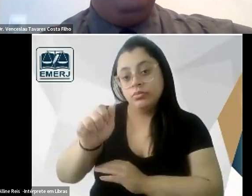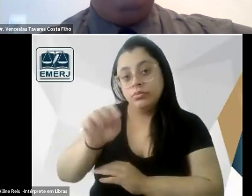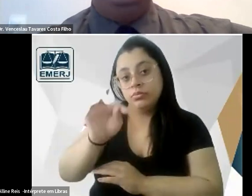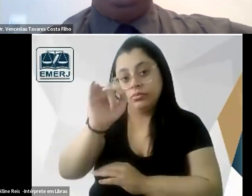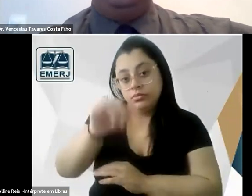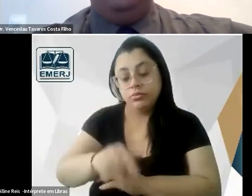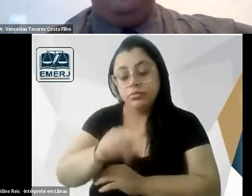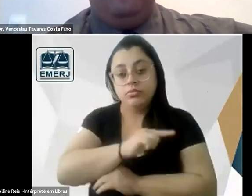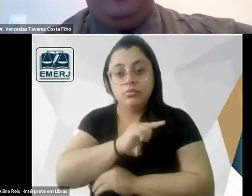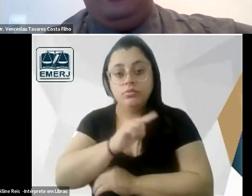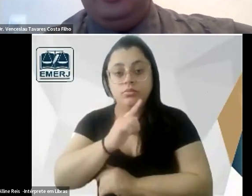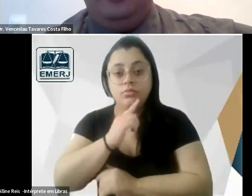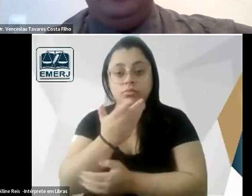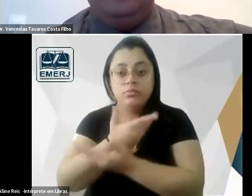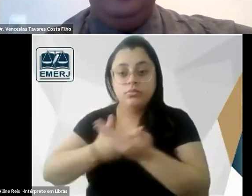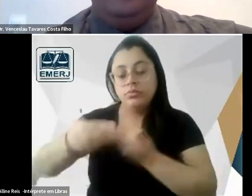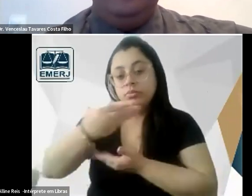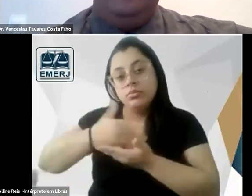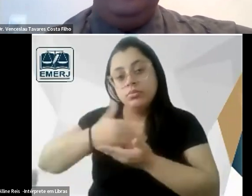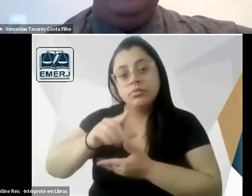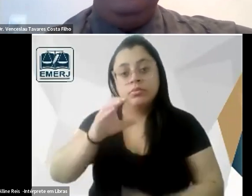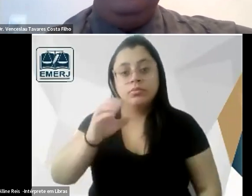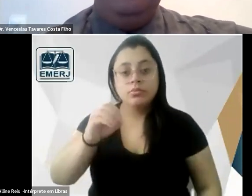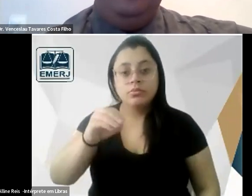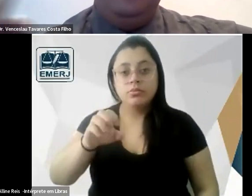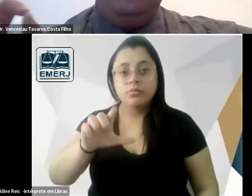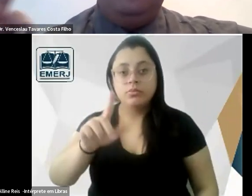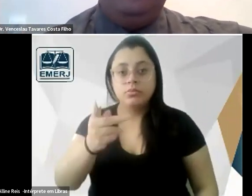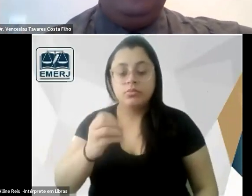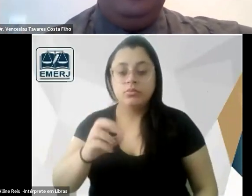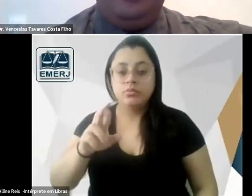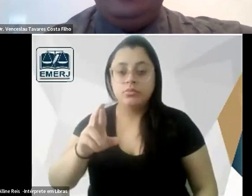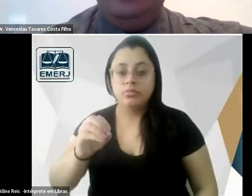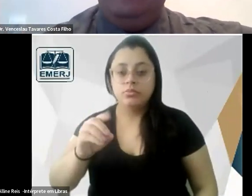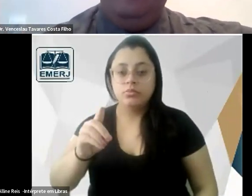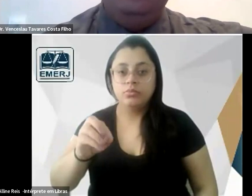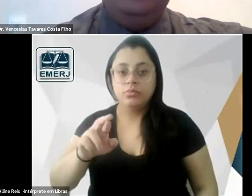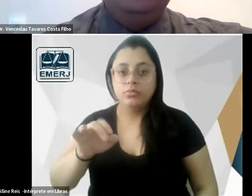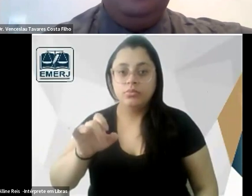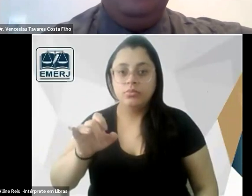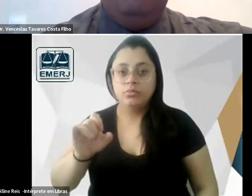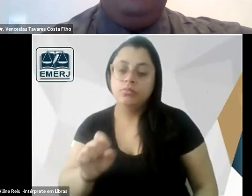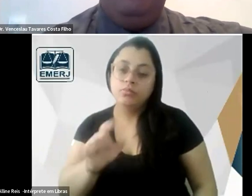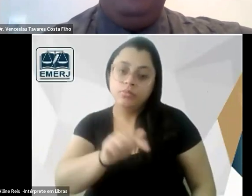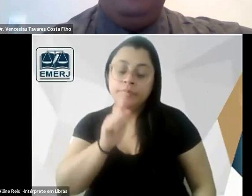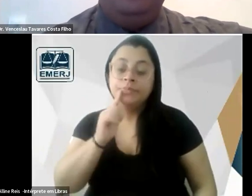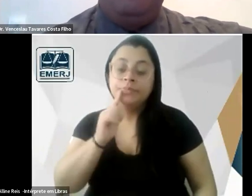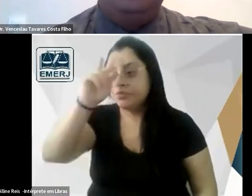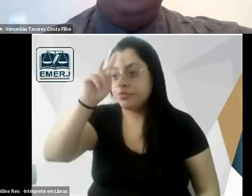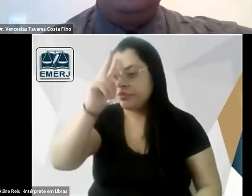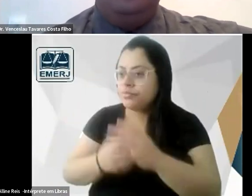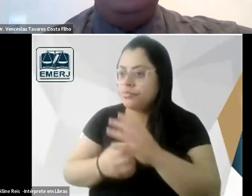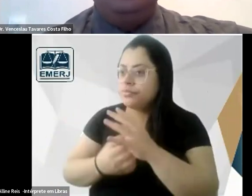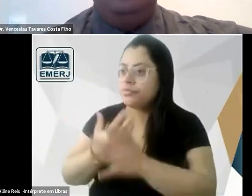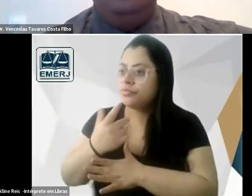e vai fazer troça com o Coelho Rodrigues e vejam que interessante o Coelho Rodrigues vai publicar uma das